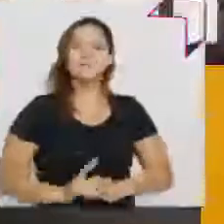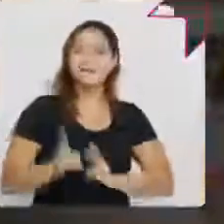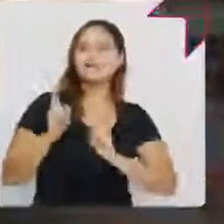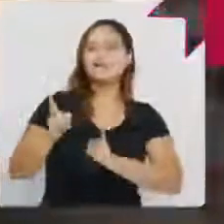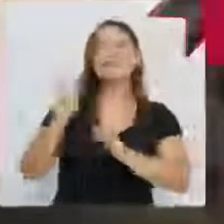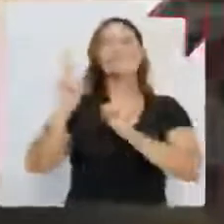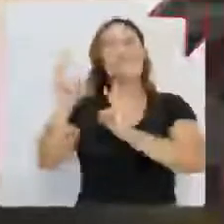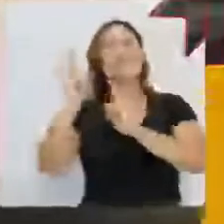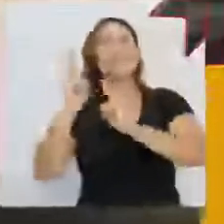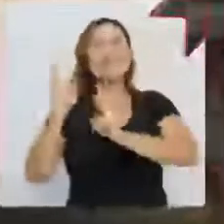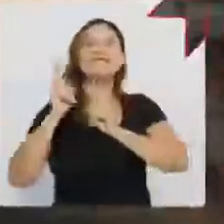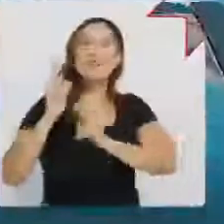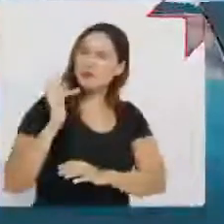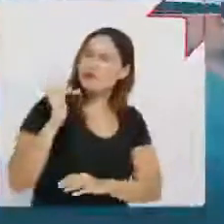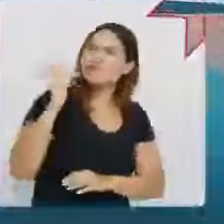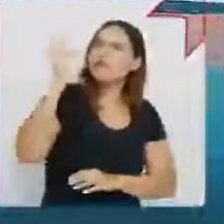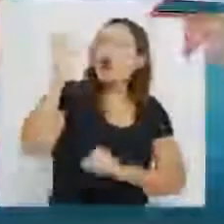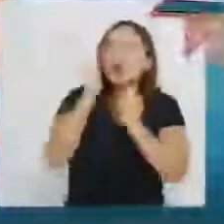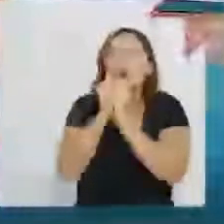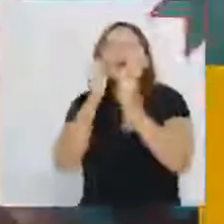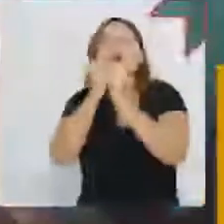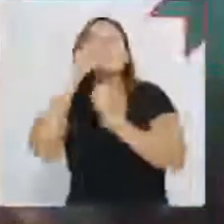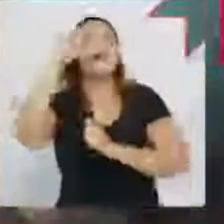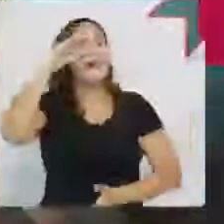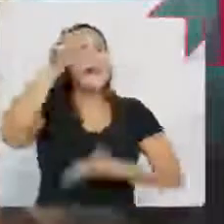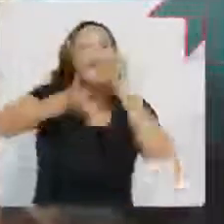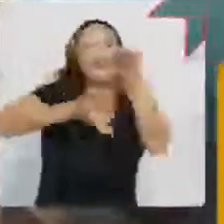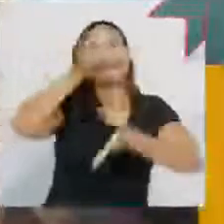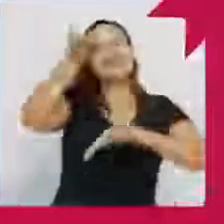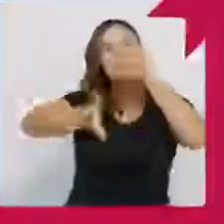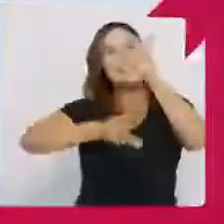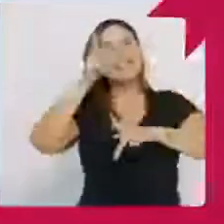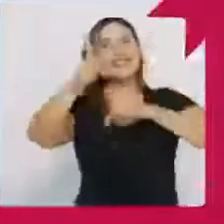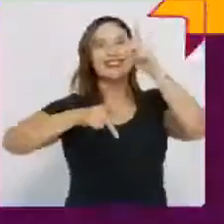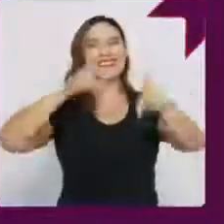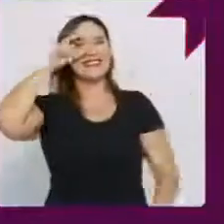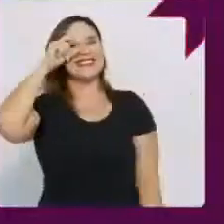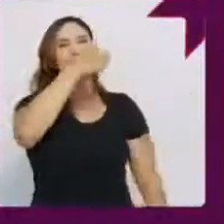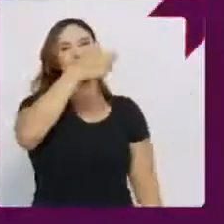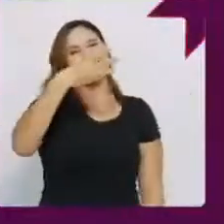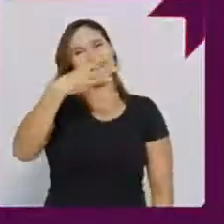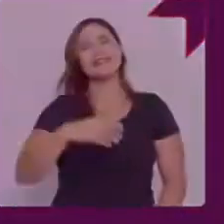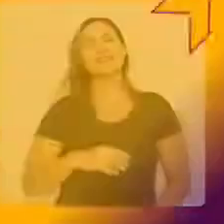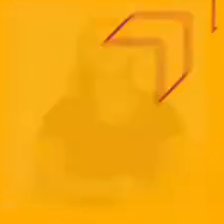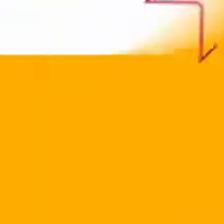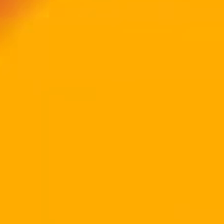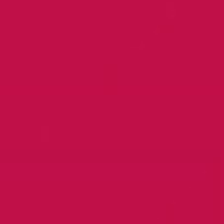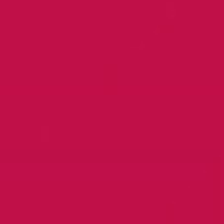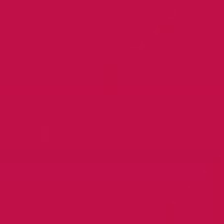Vamos pra frente Vamos com o Zé Pra cuidar da gente É Zé, 13, 13, é Zé